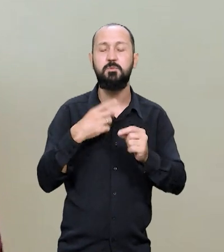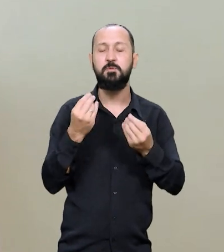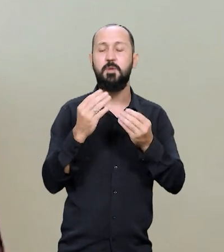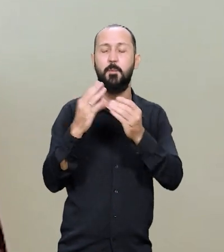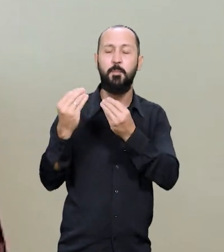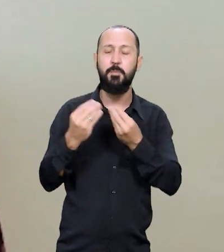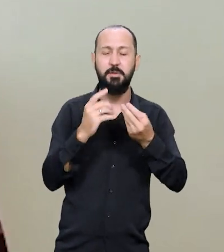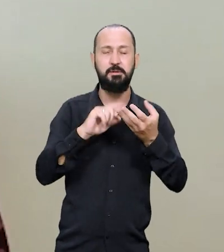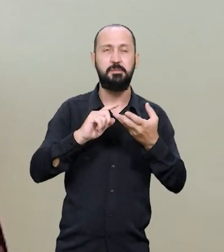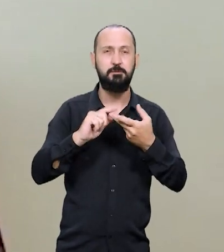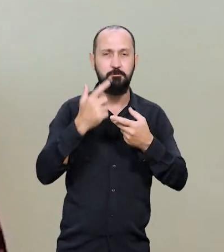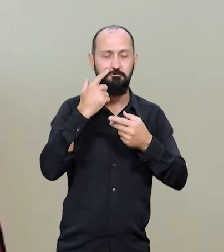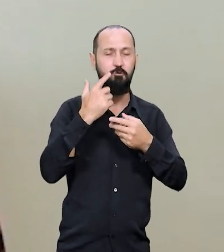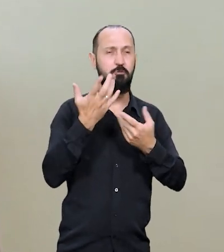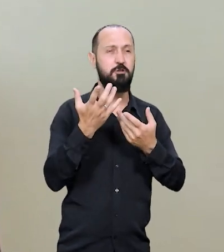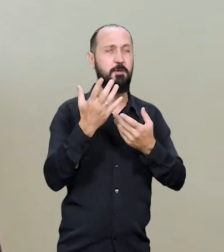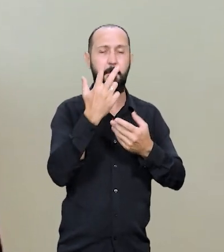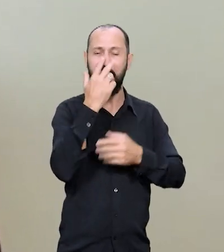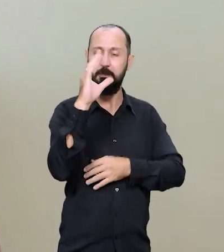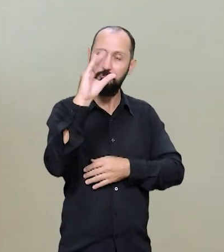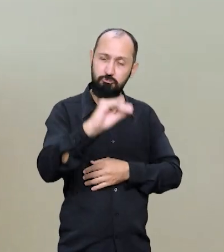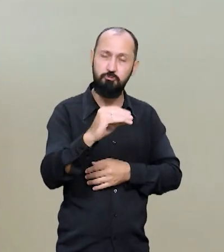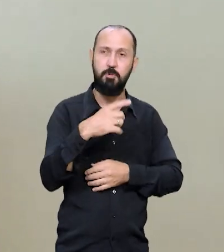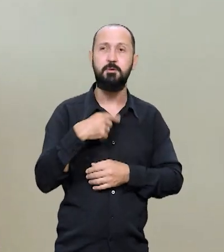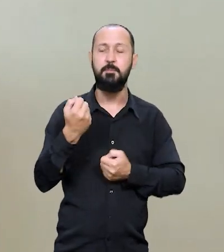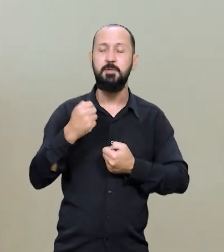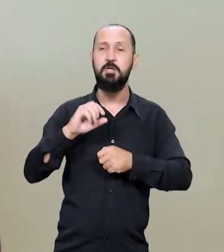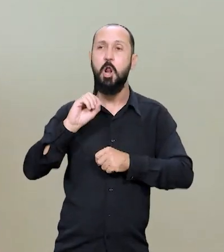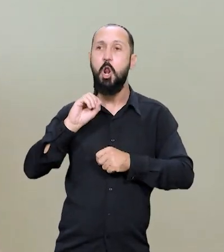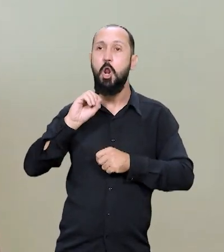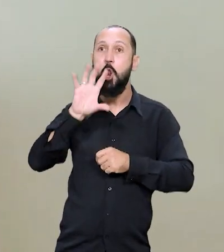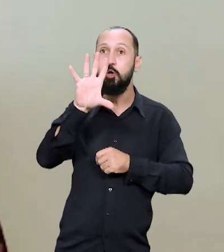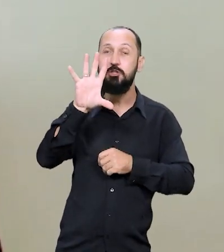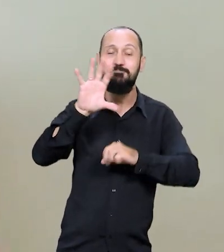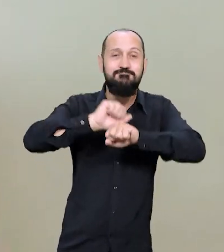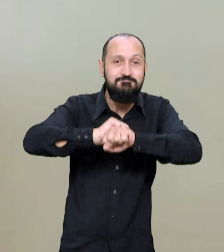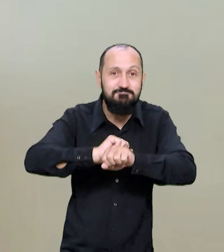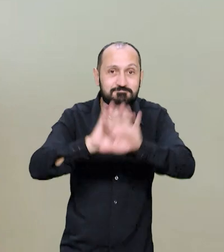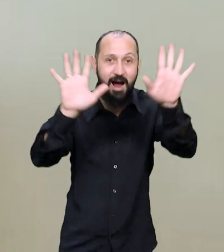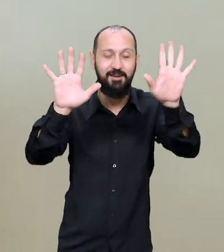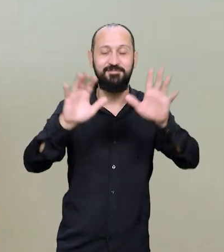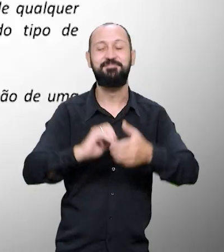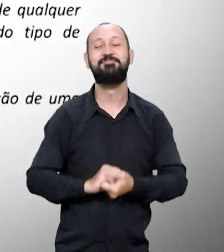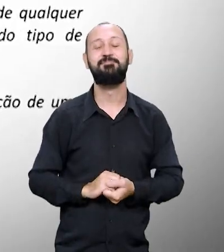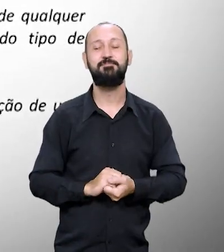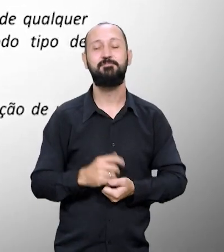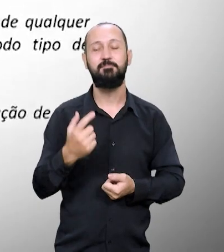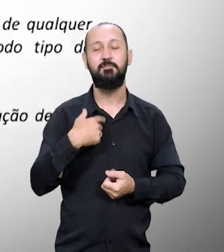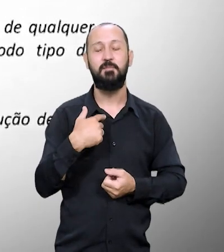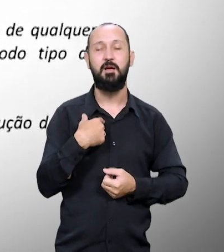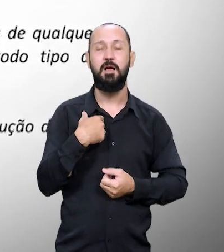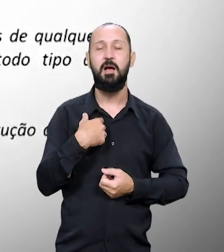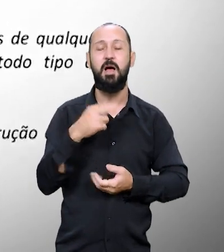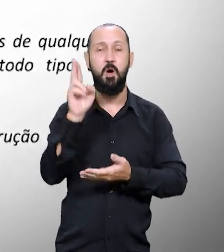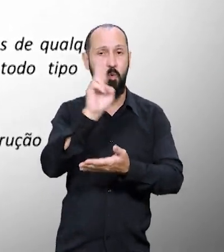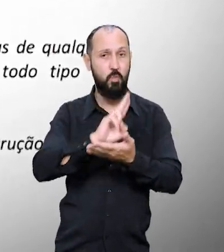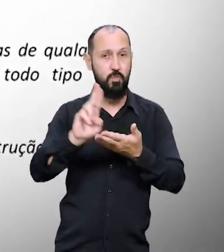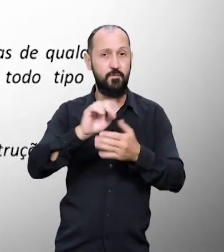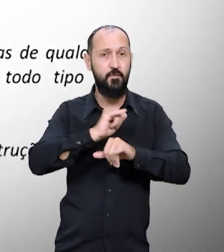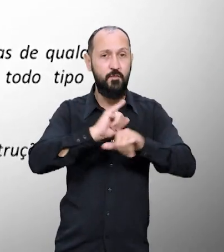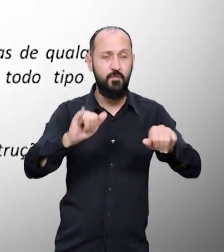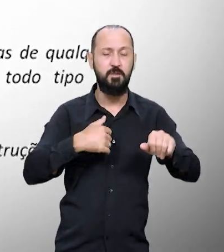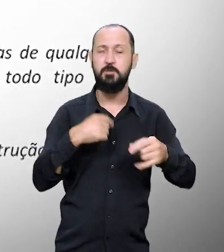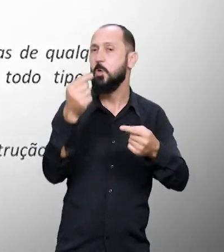gente já tem muita sombra, vamos espalhar a luz. Então eu vou espalhar essa luz para todo mundo que sofre. Em nota, a universidade